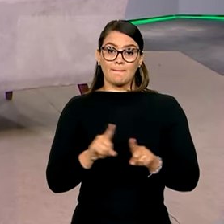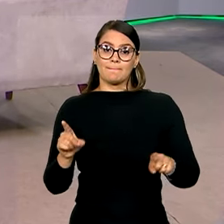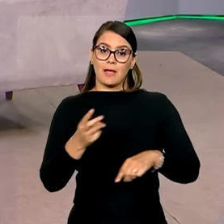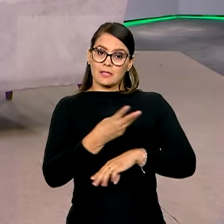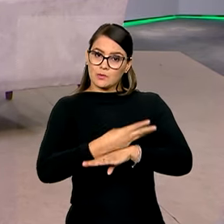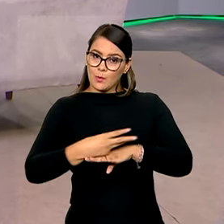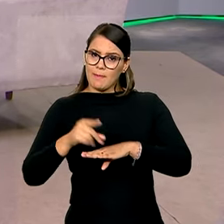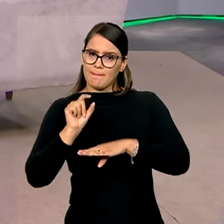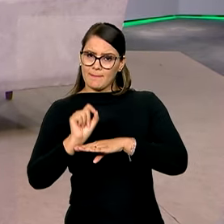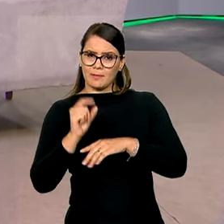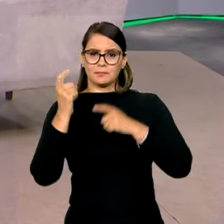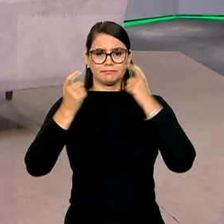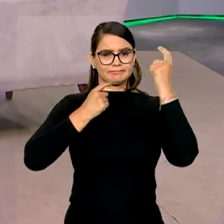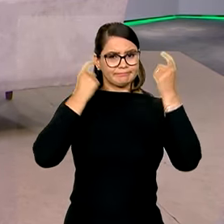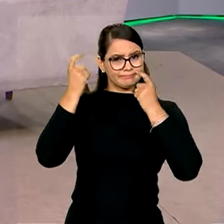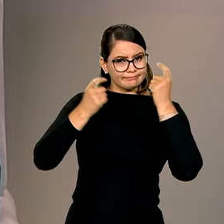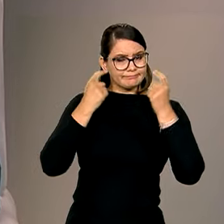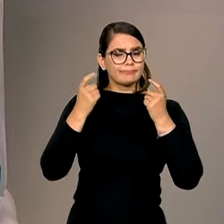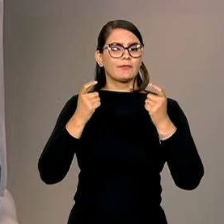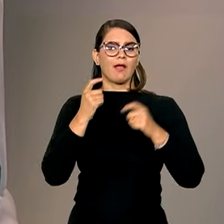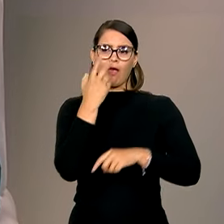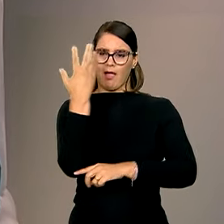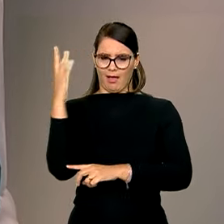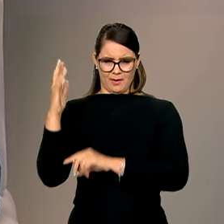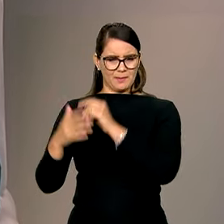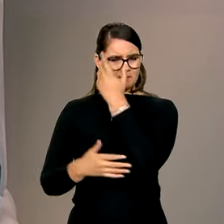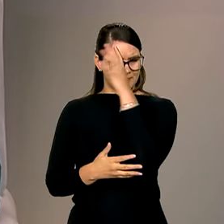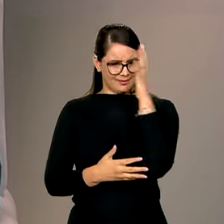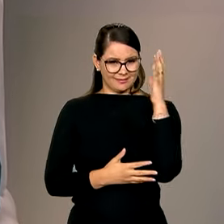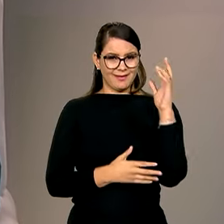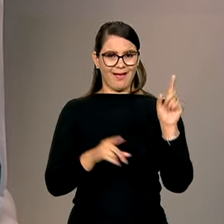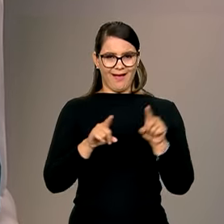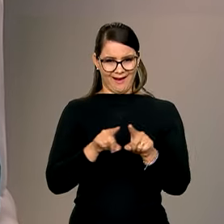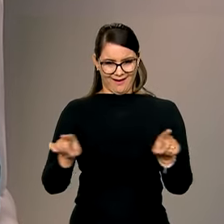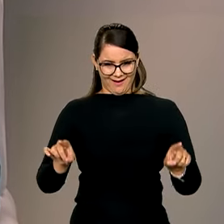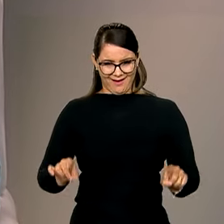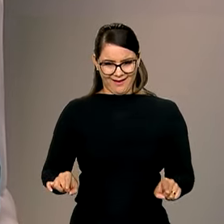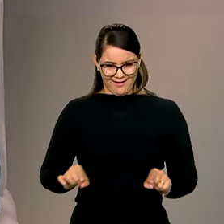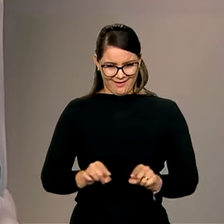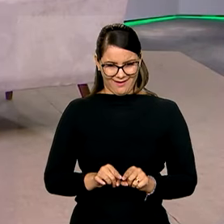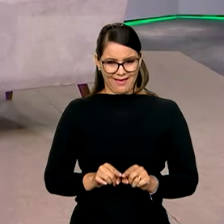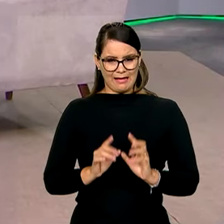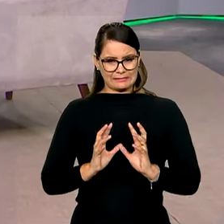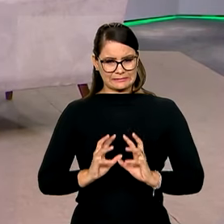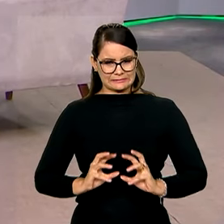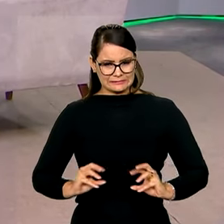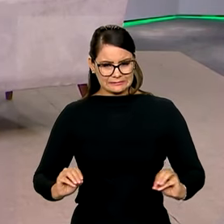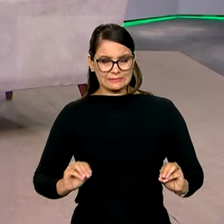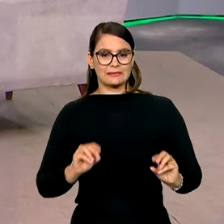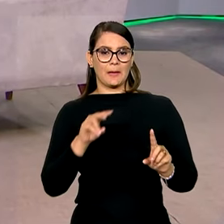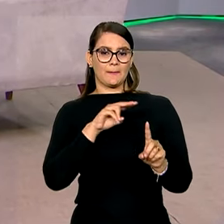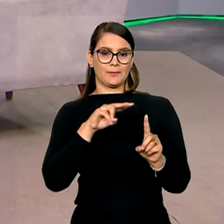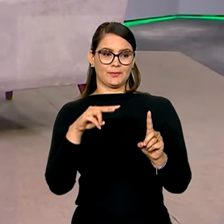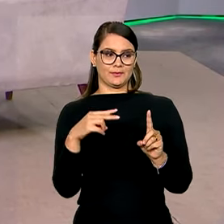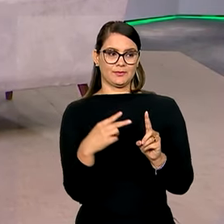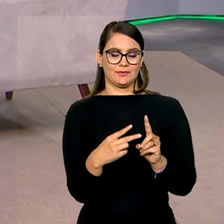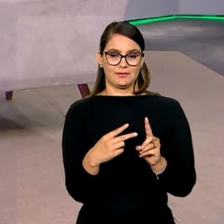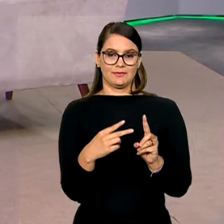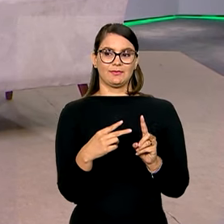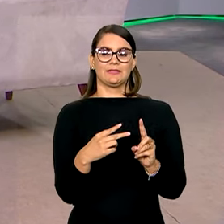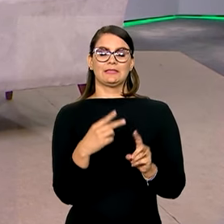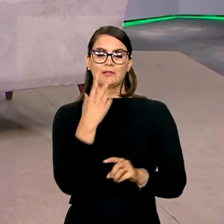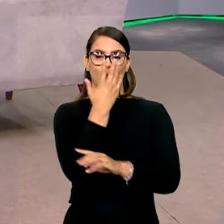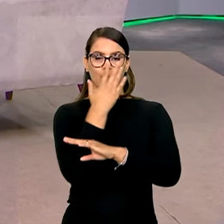toda essa preocupação aí com a questão ambiental. Essas áreas são bastante degradadas do ponto de vista, por exemplo, do